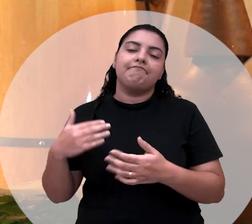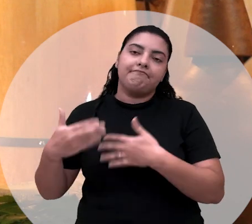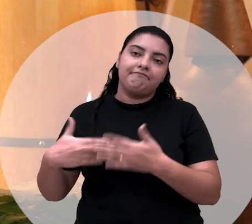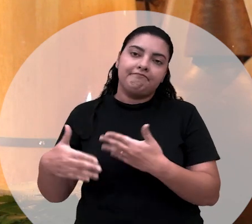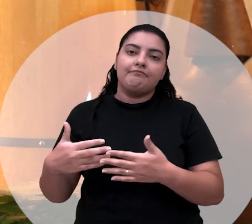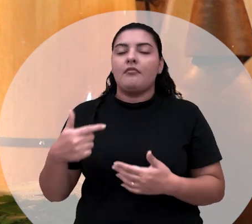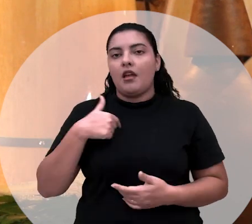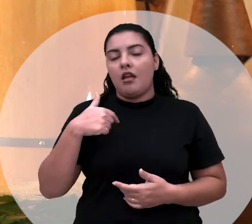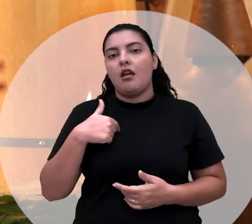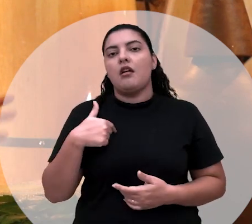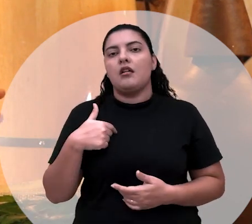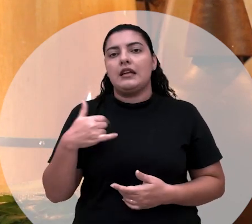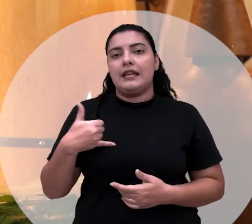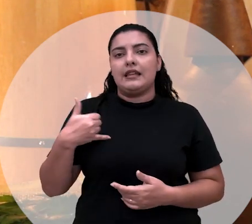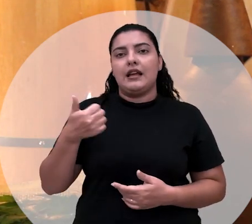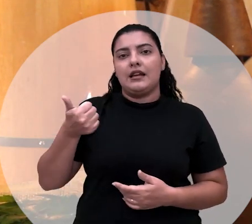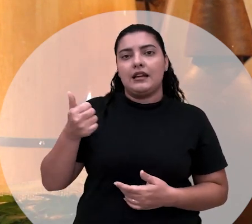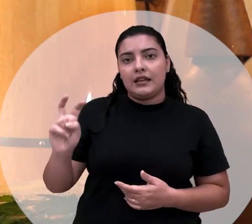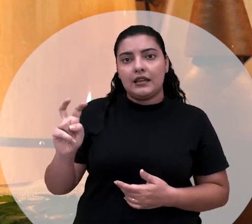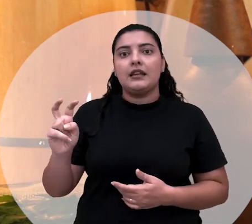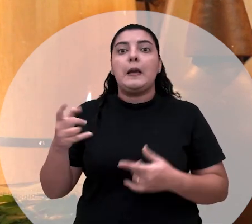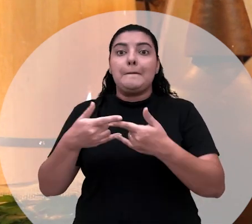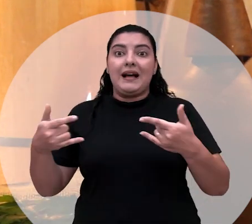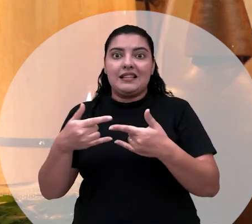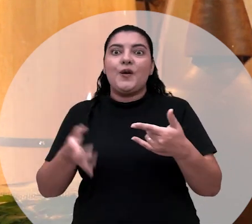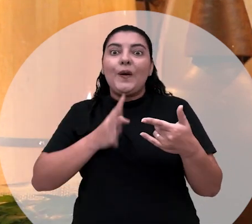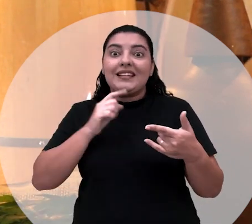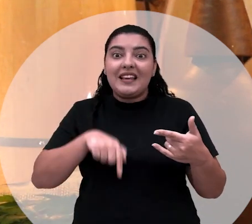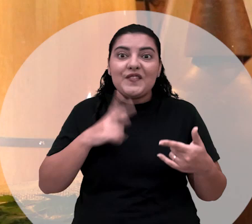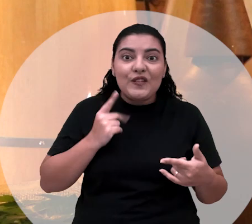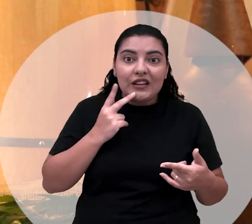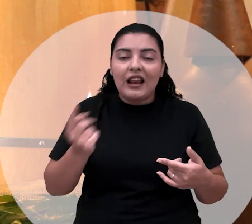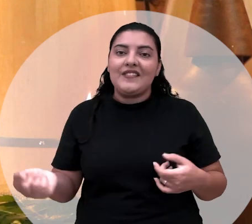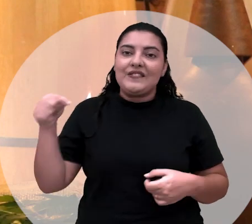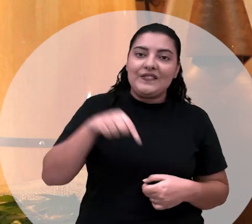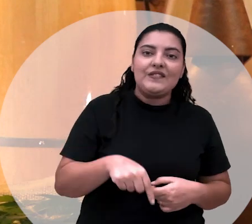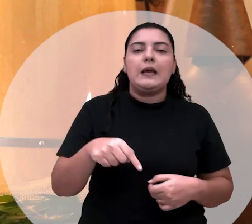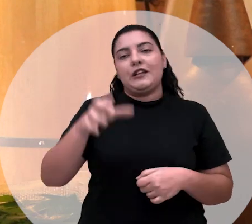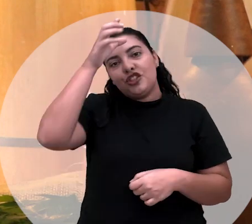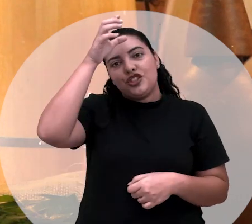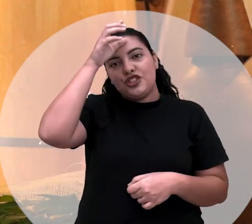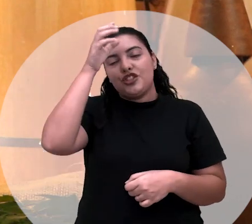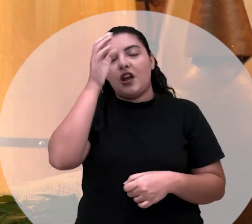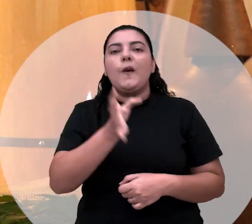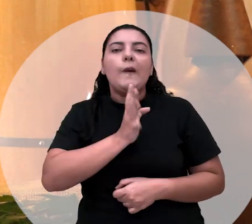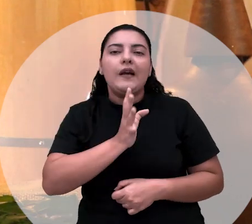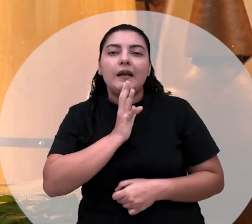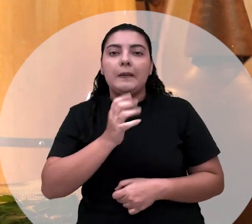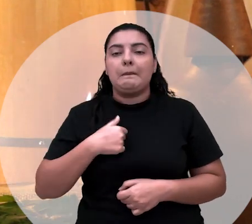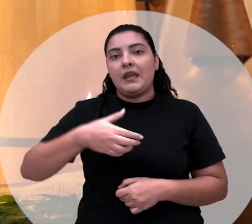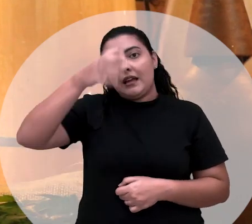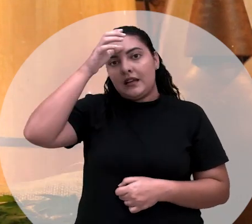E eu ganhei, nos meus 15 anos, passagem para conhecer Fortaleza. Vim, passei uma temporada em Fortaleza com a minha tia. E essa minha tia